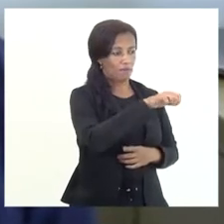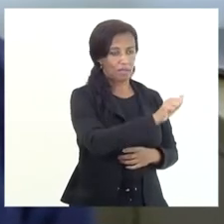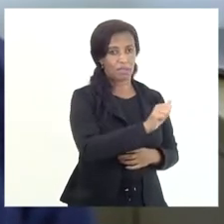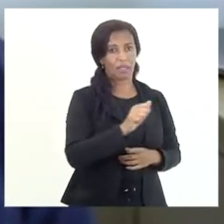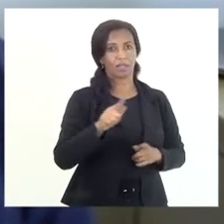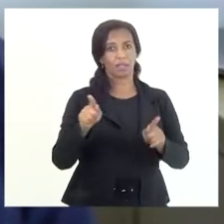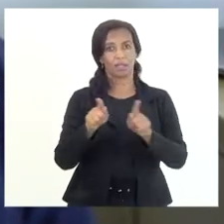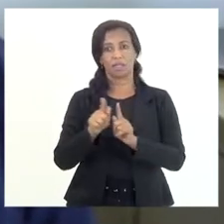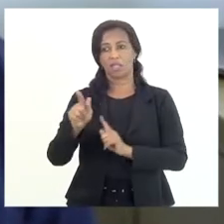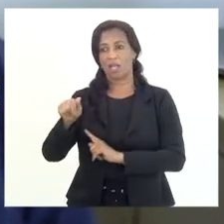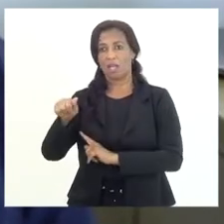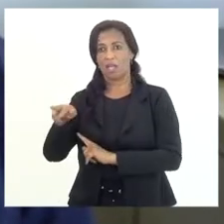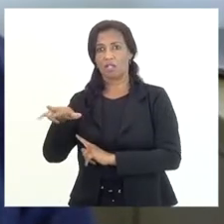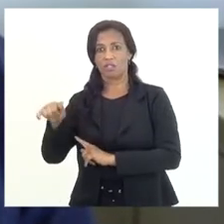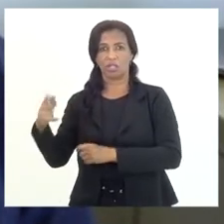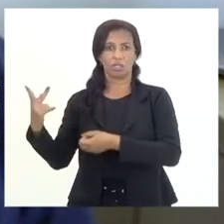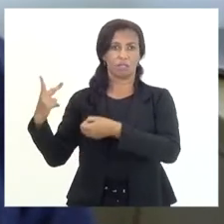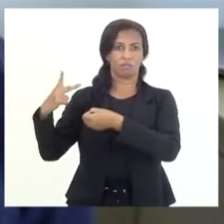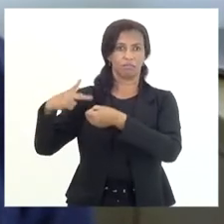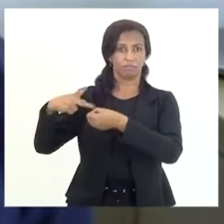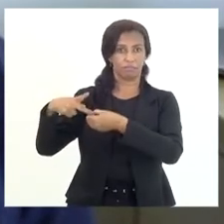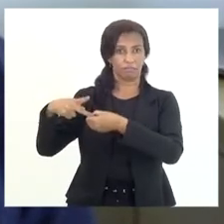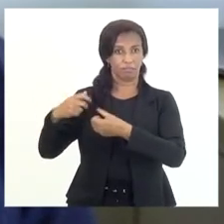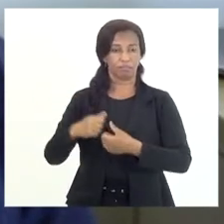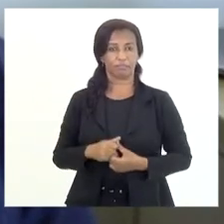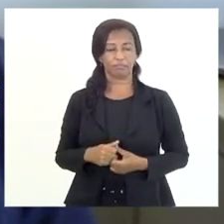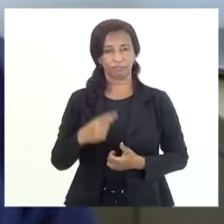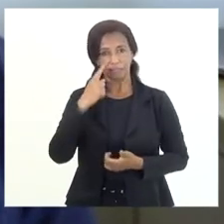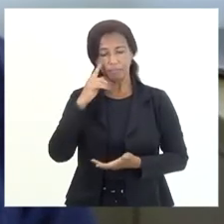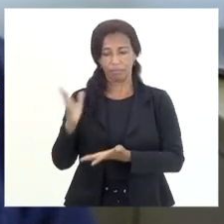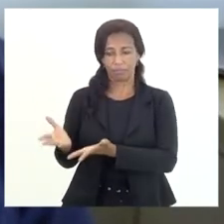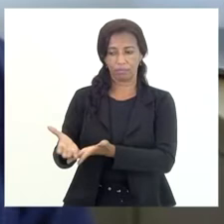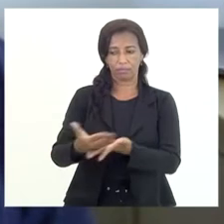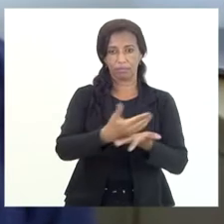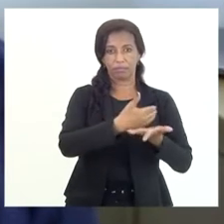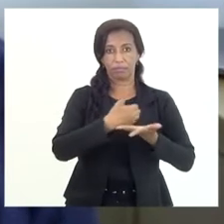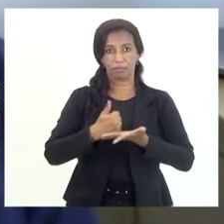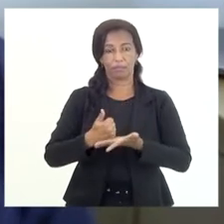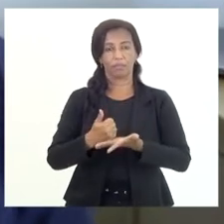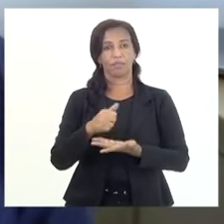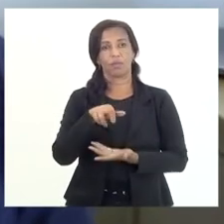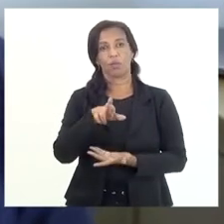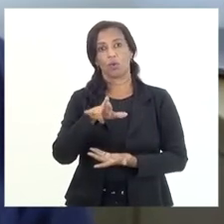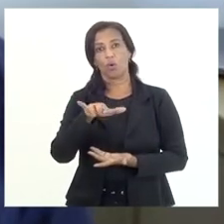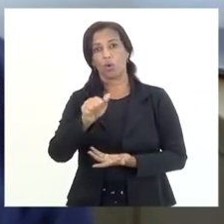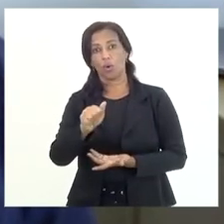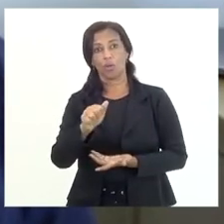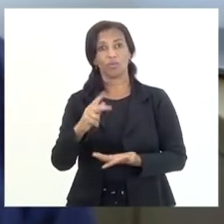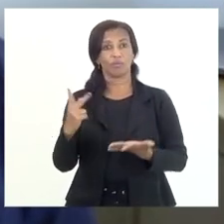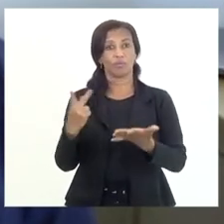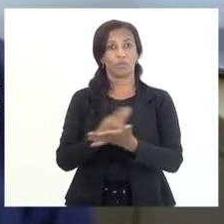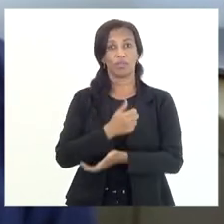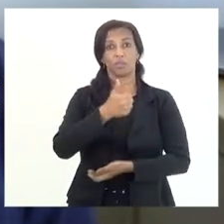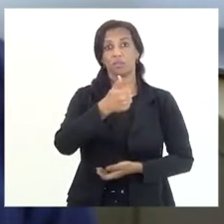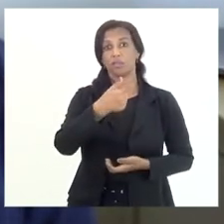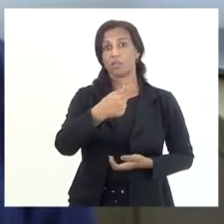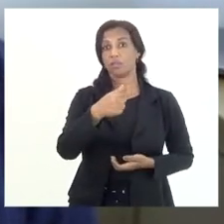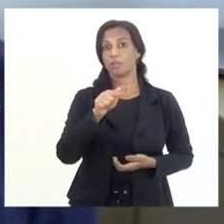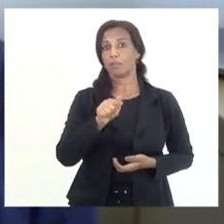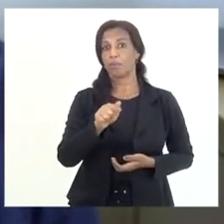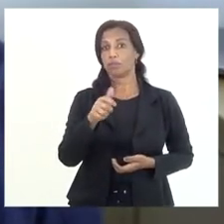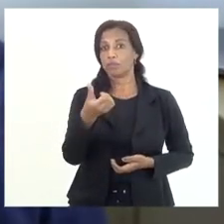Agência Nacional de Petróleo, eu estimo que a arrecadação de ROIT-PR esse ano vai ser de R 17